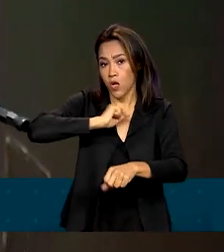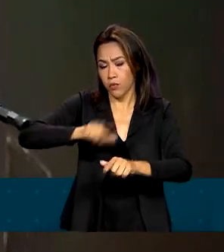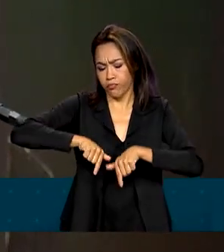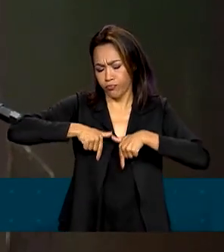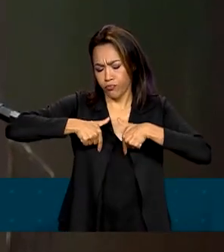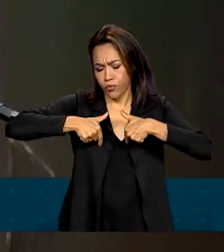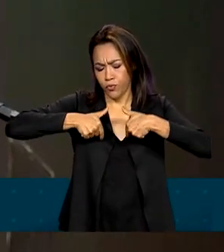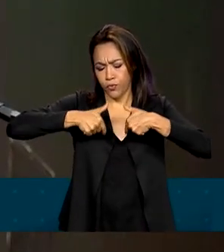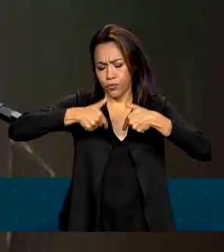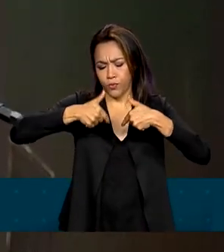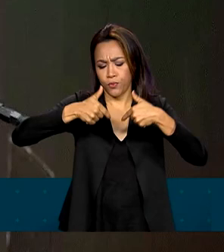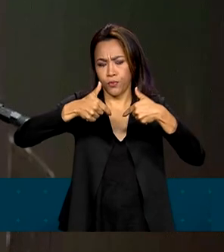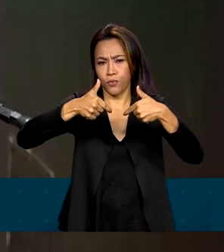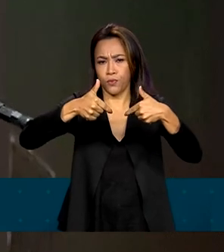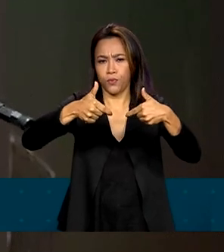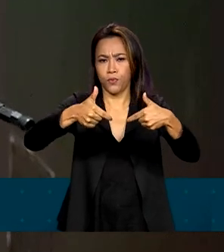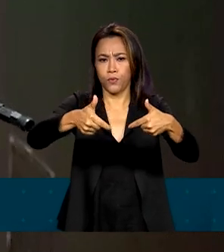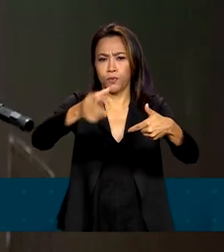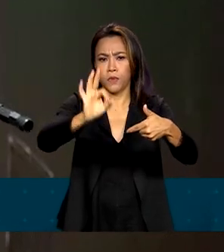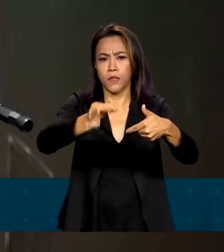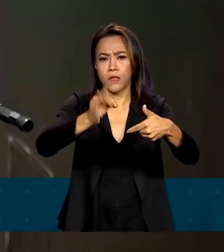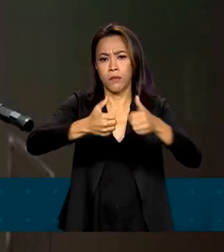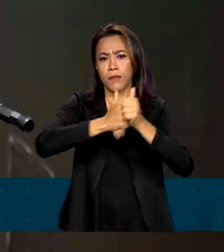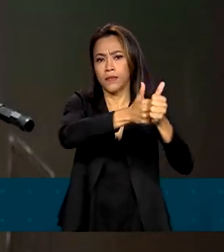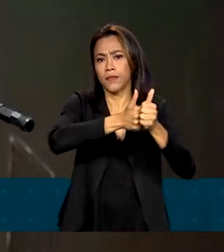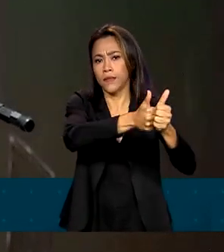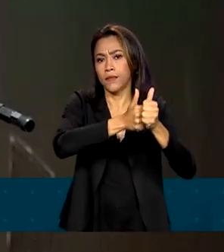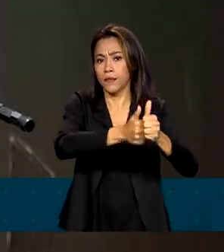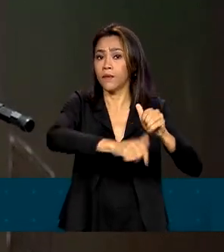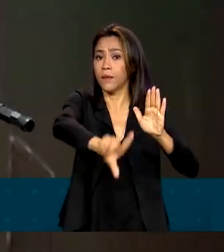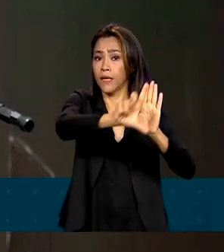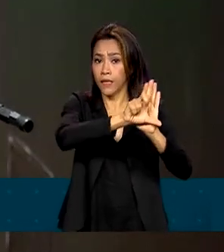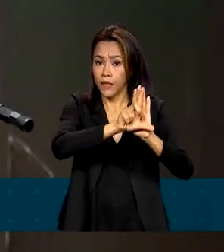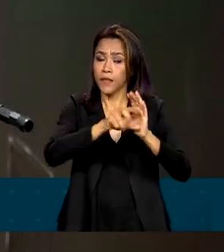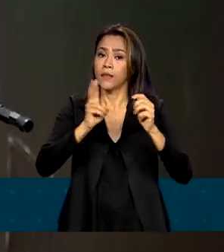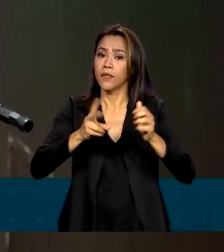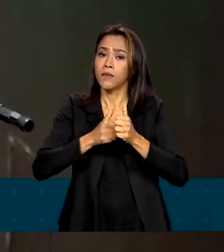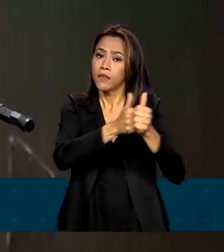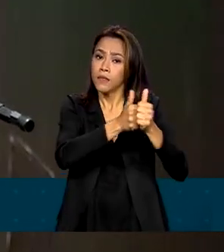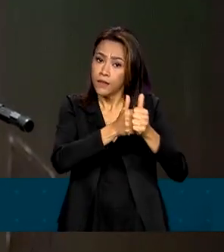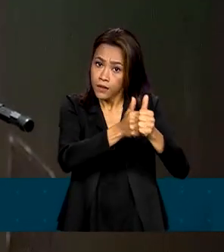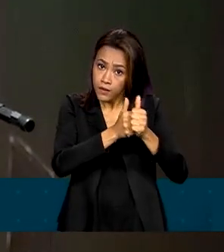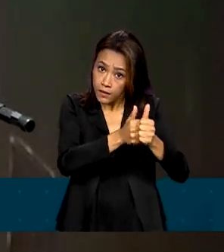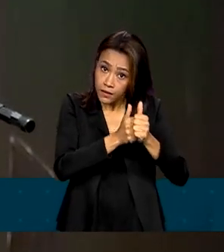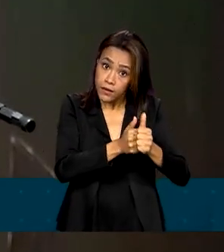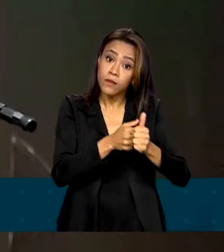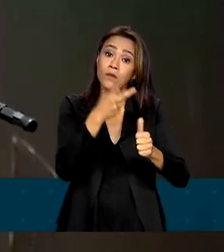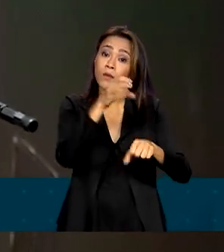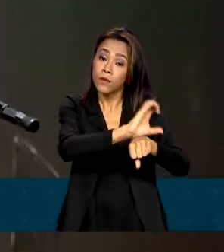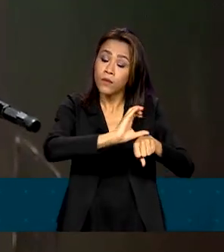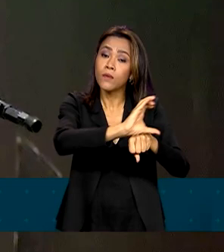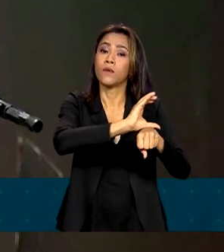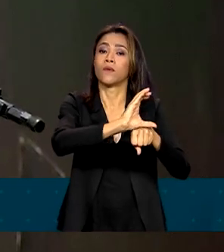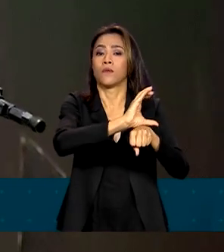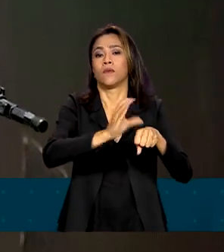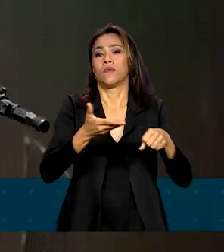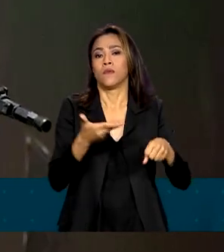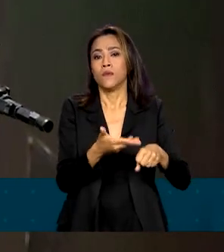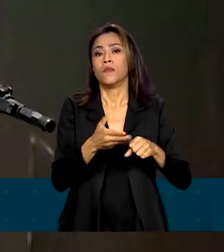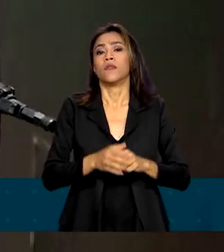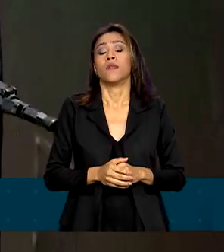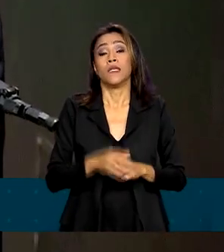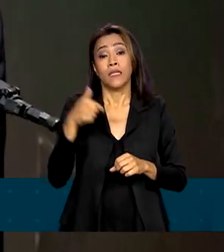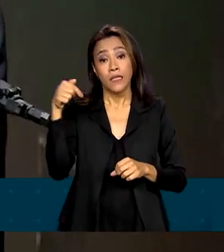sempre pautada pelo estrito cumprimento da lei e pelos princípios do Estado Democrático de Direito. Esse será um norte